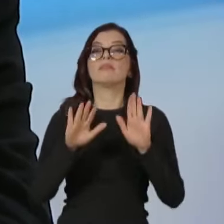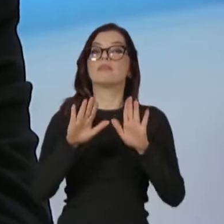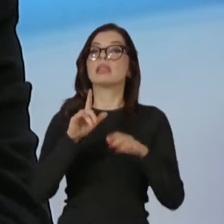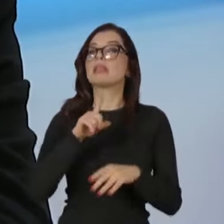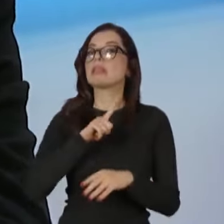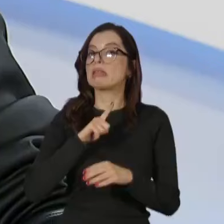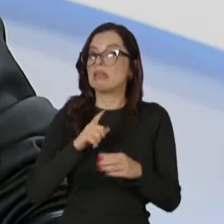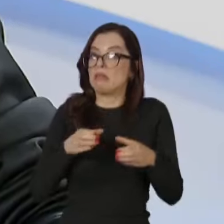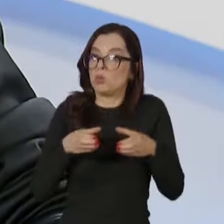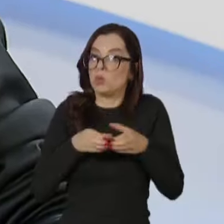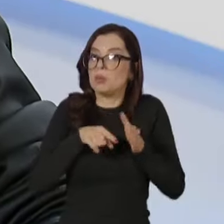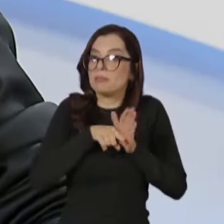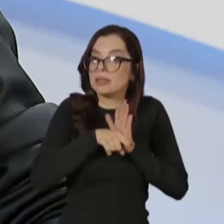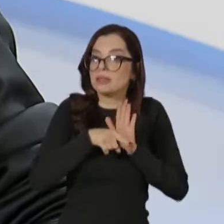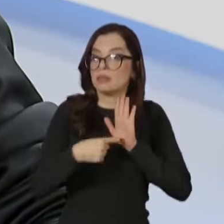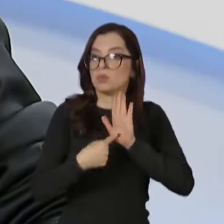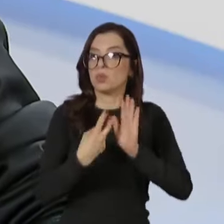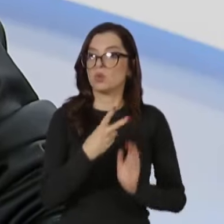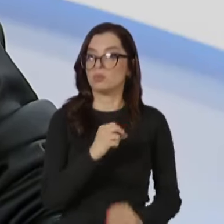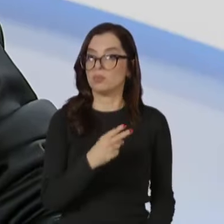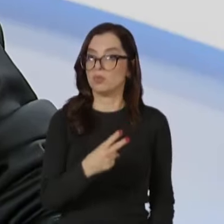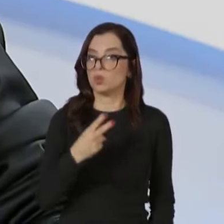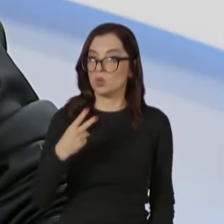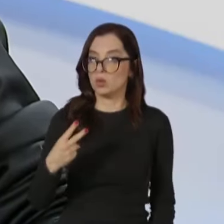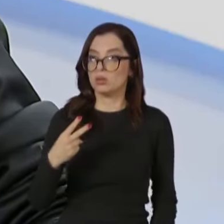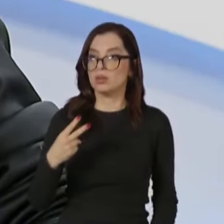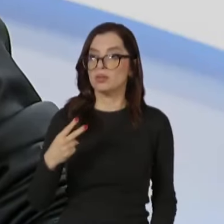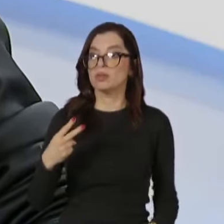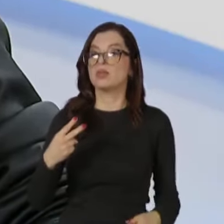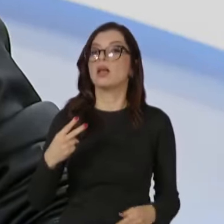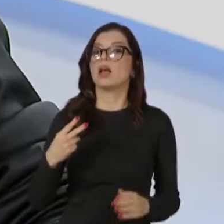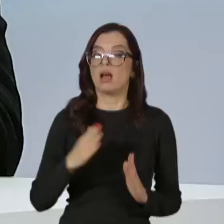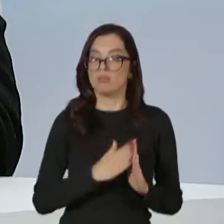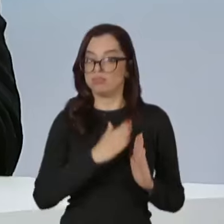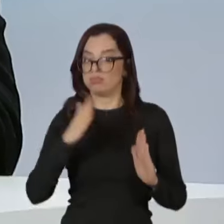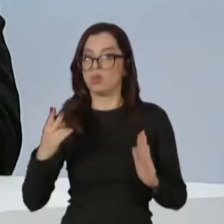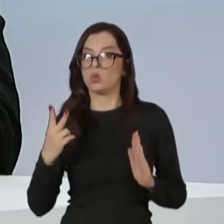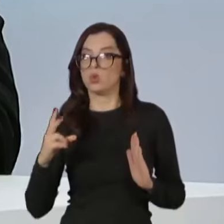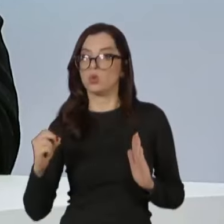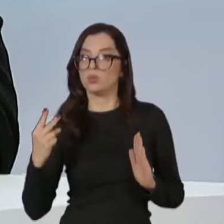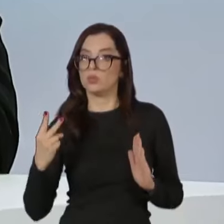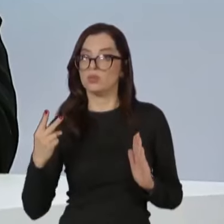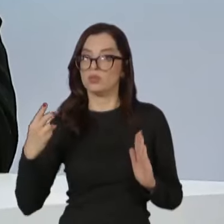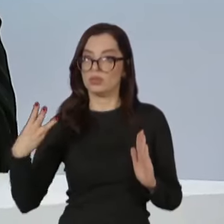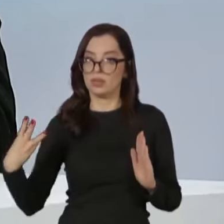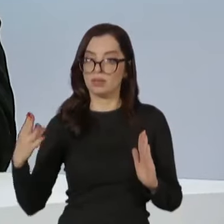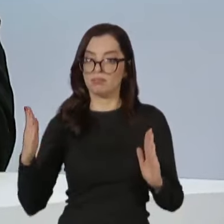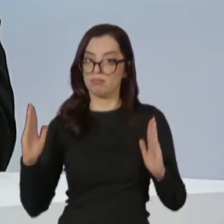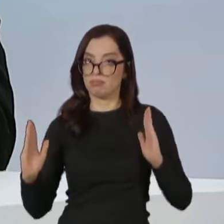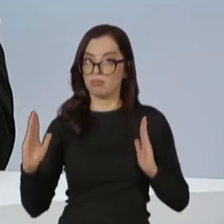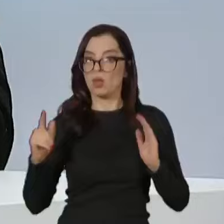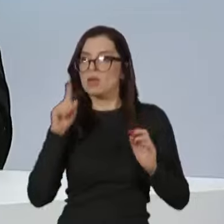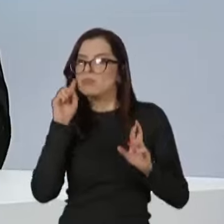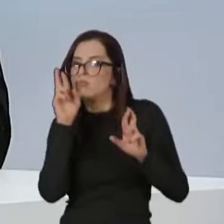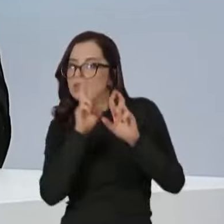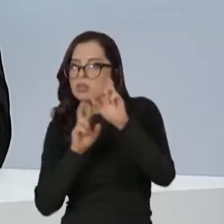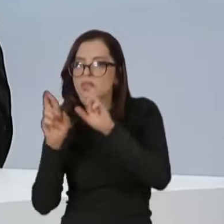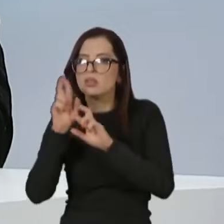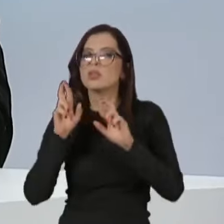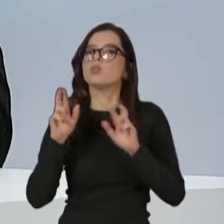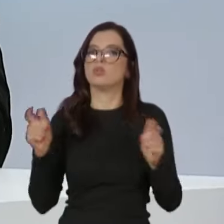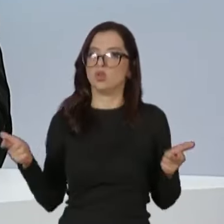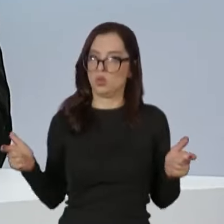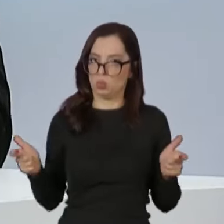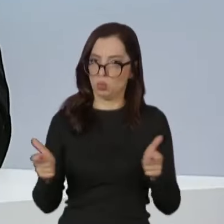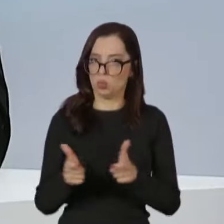ações da Guarda no apoio à fiscalização caíram de 27 mil para 23 mil. No controle do comércio regular, de 18 mil para 10